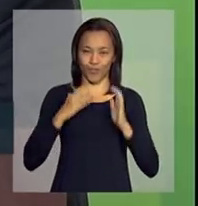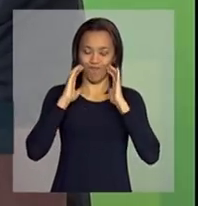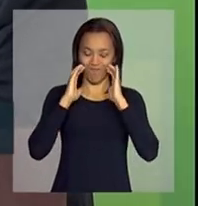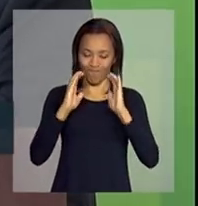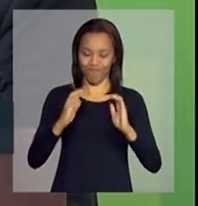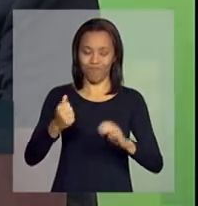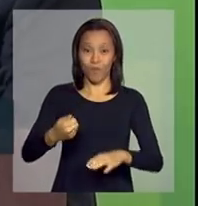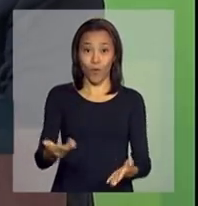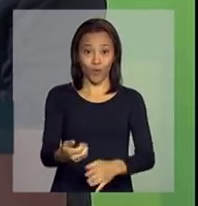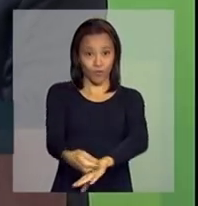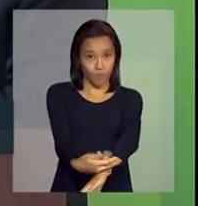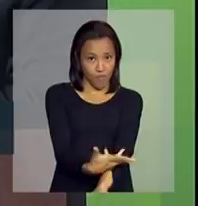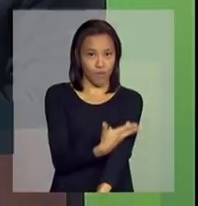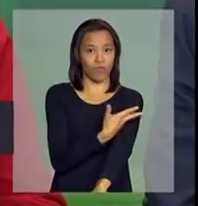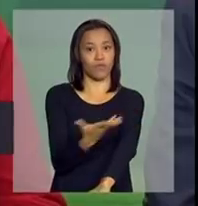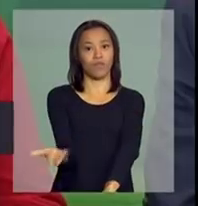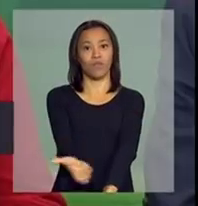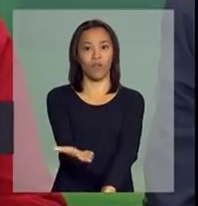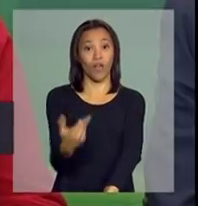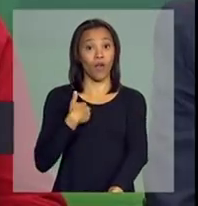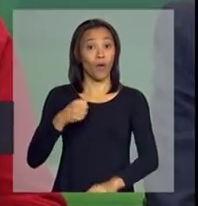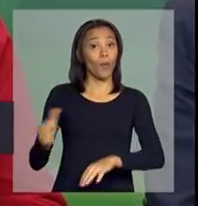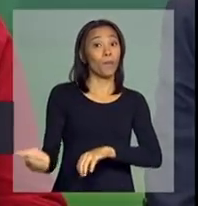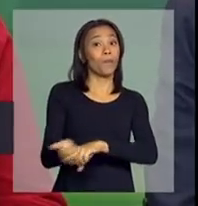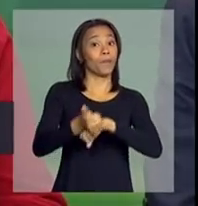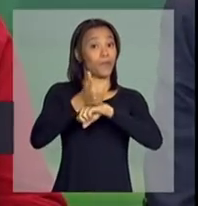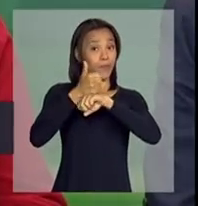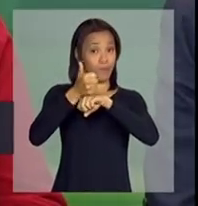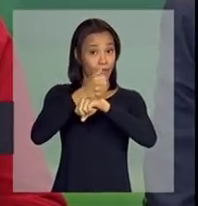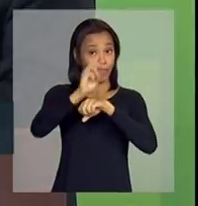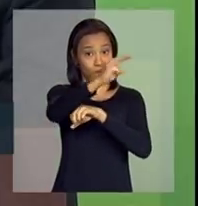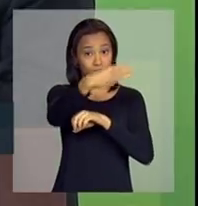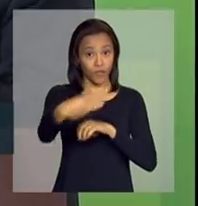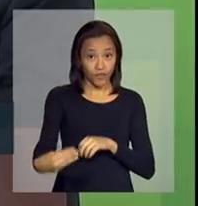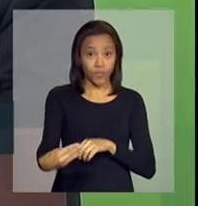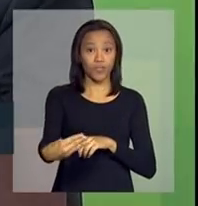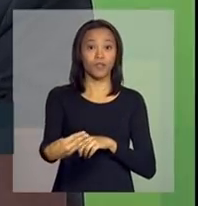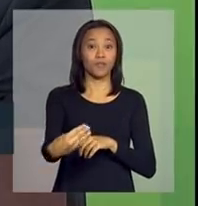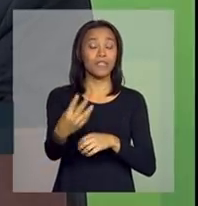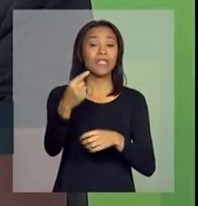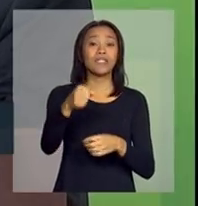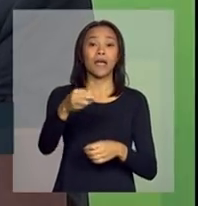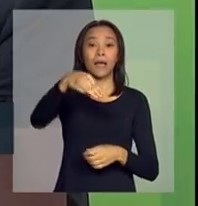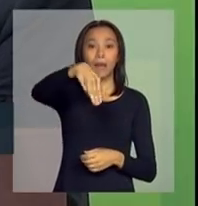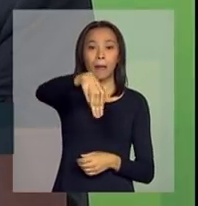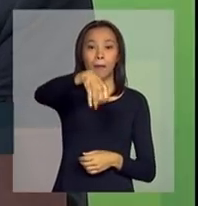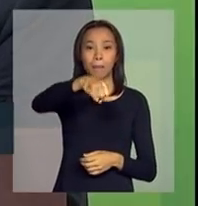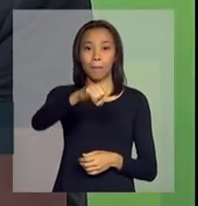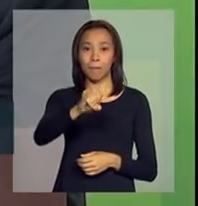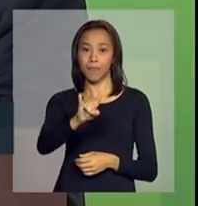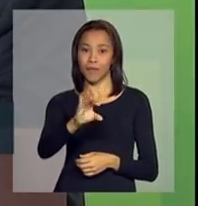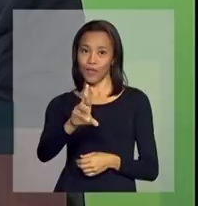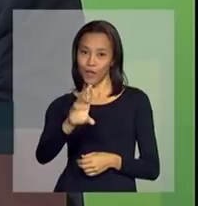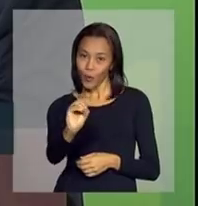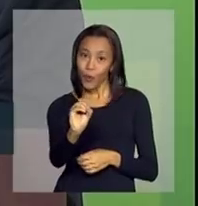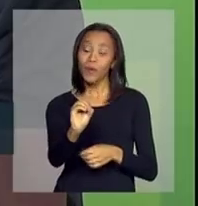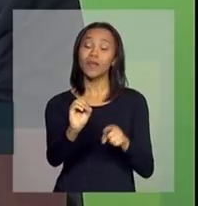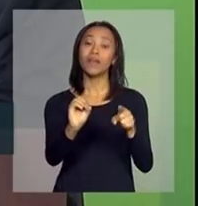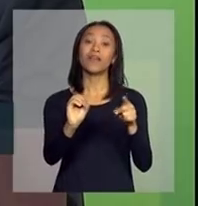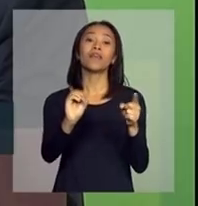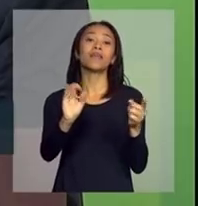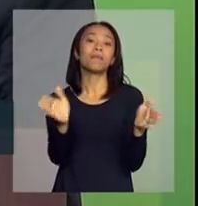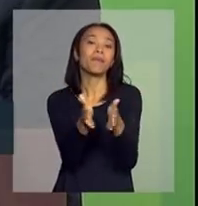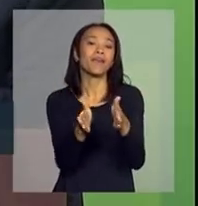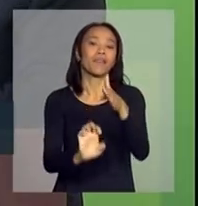emociona. ser o primeiro ministro da micro e pequena empresa da história do